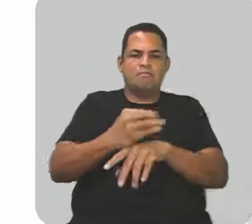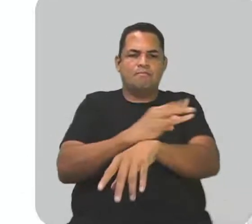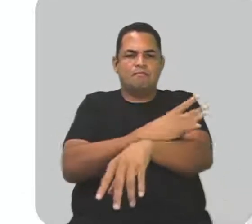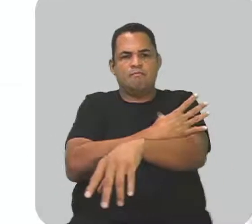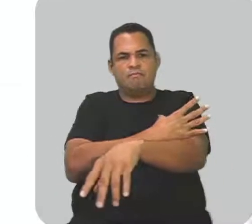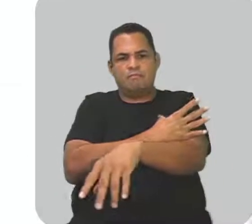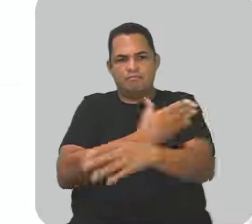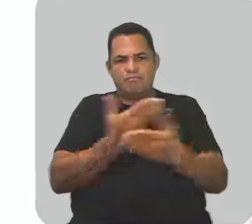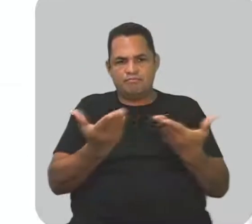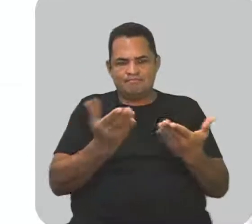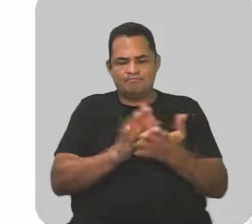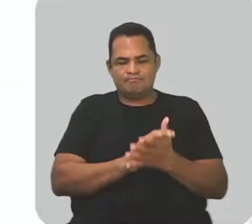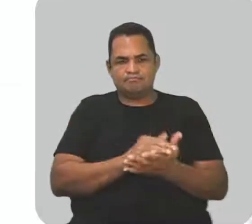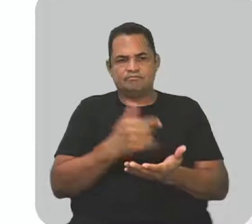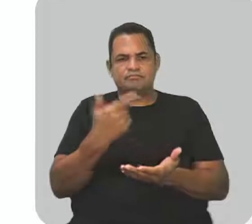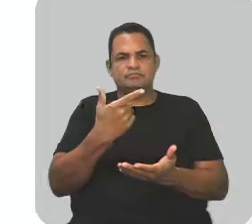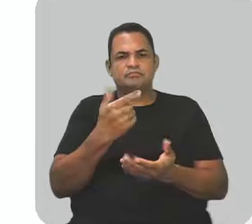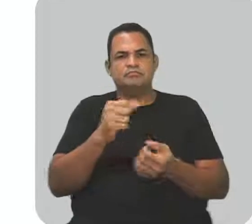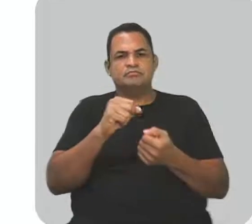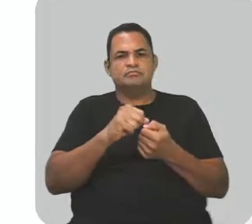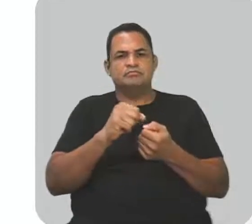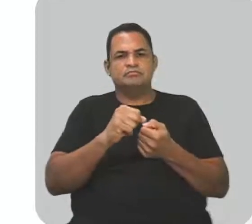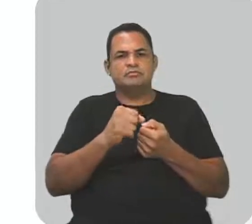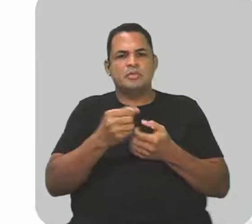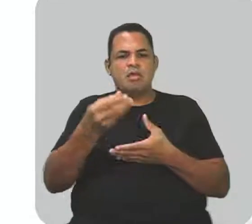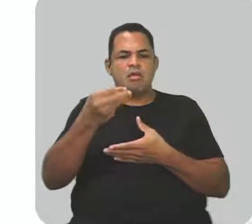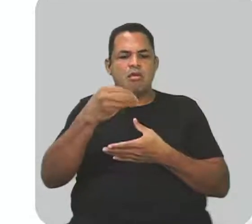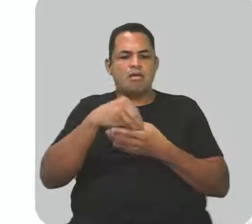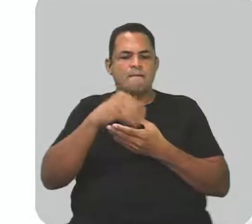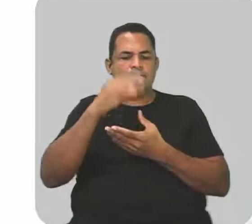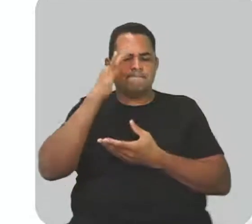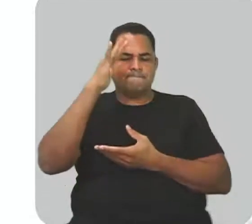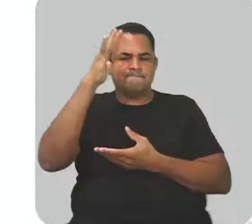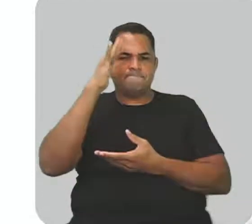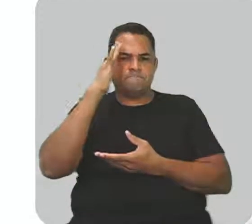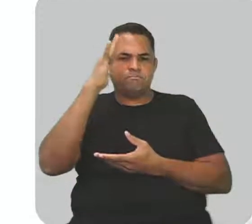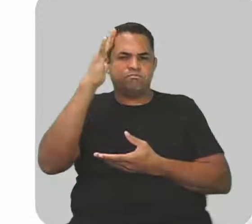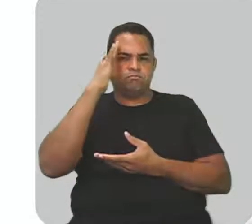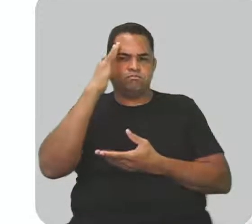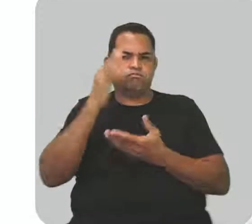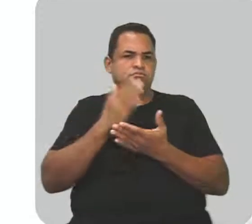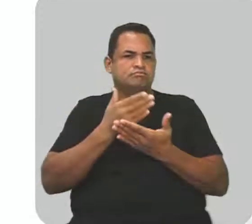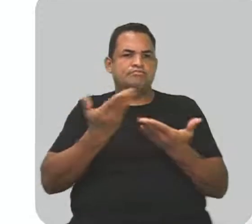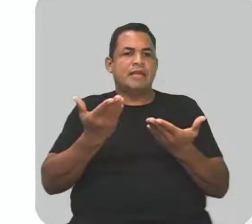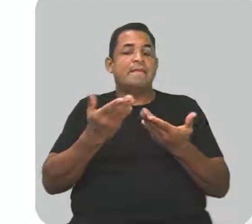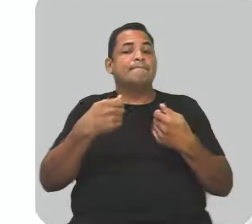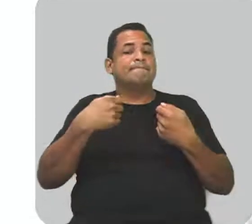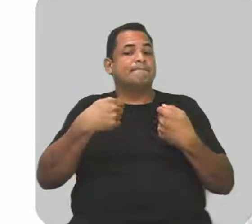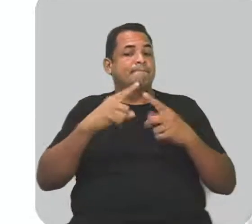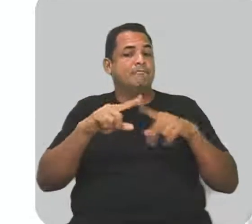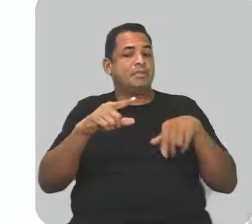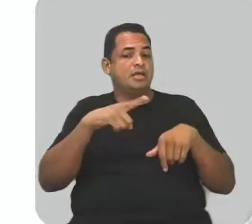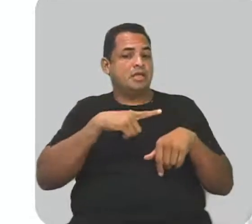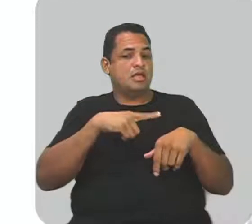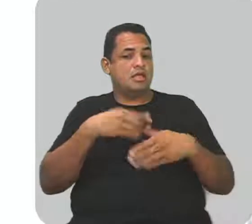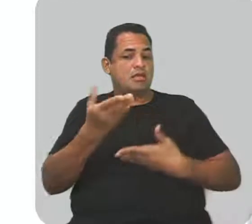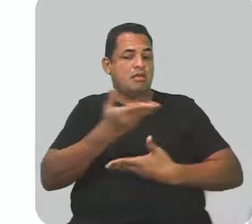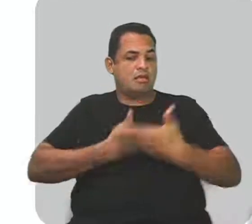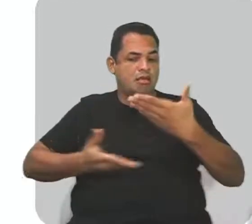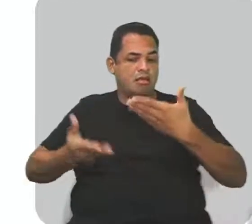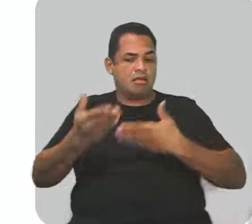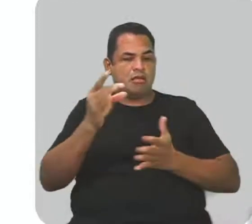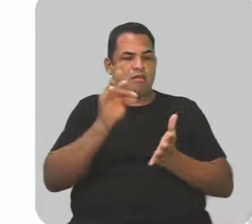emotivos. Segunda característica. Faz parte de um universo imaginário, porém, sem perder a interação do mundo real.